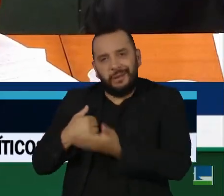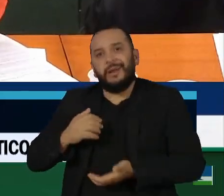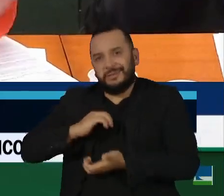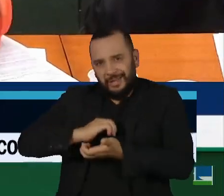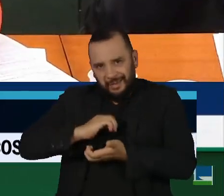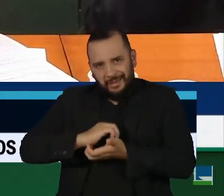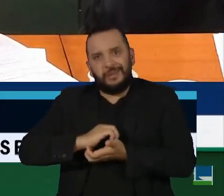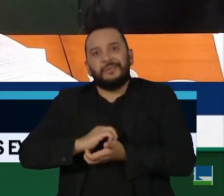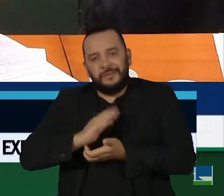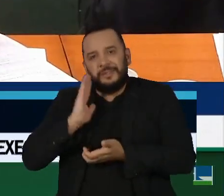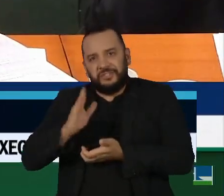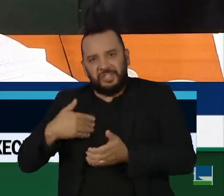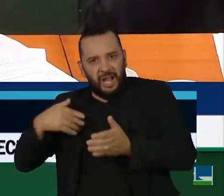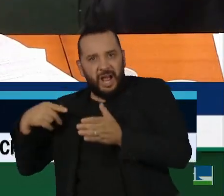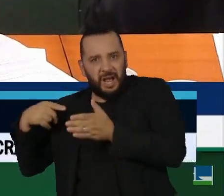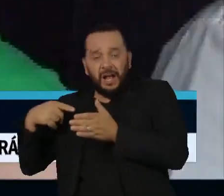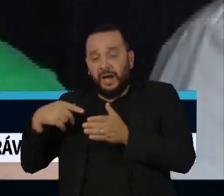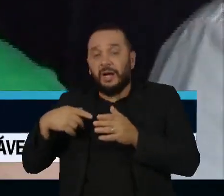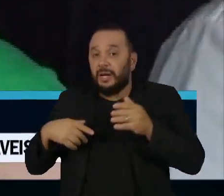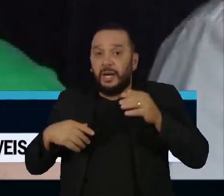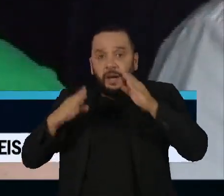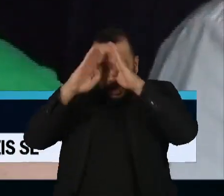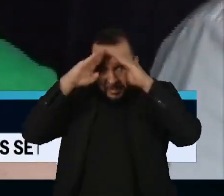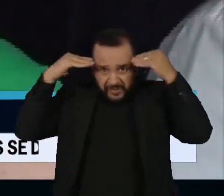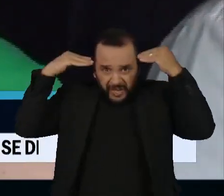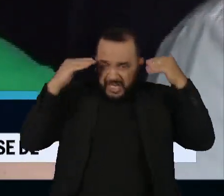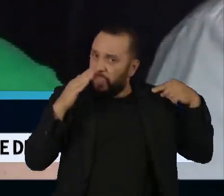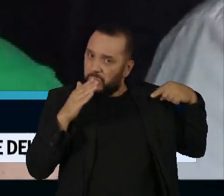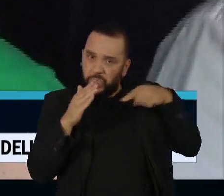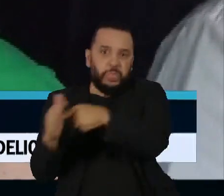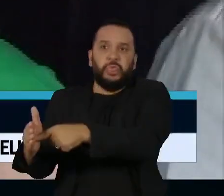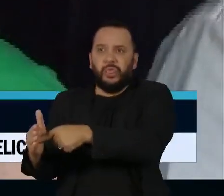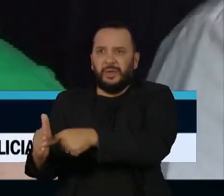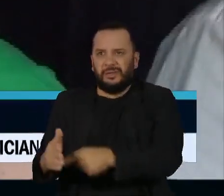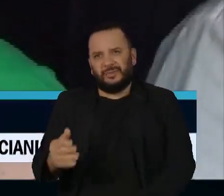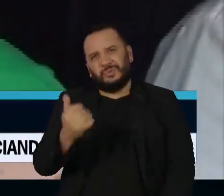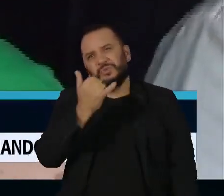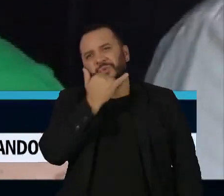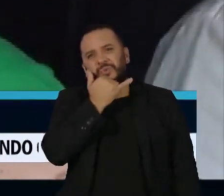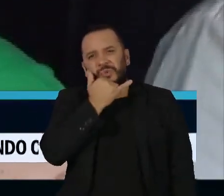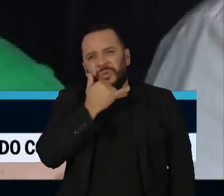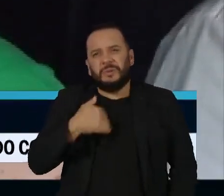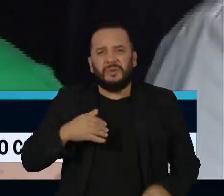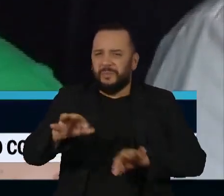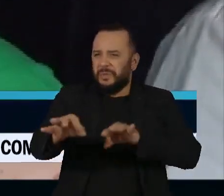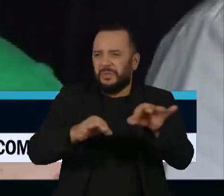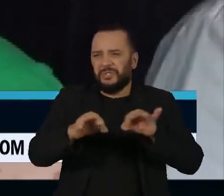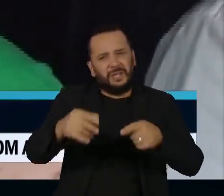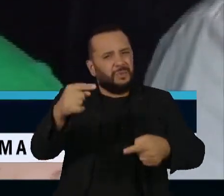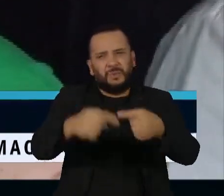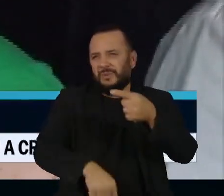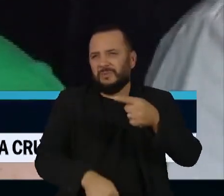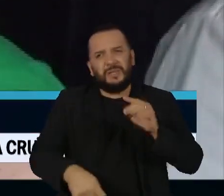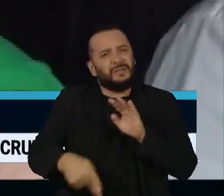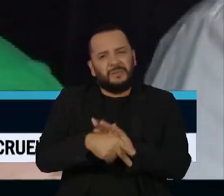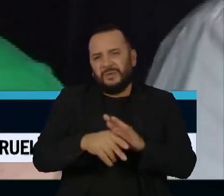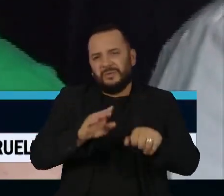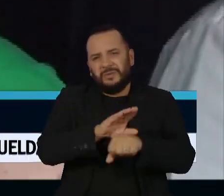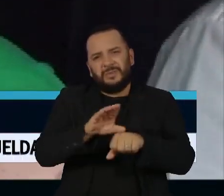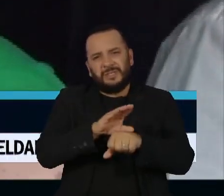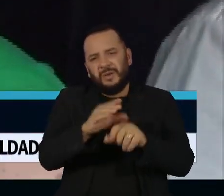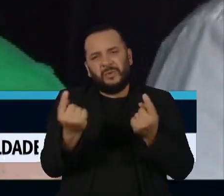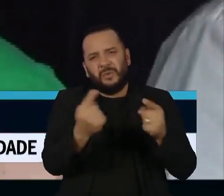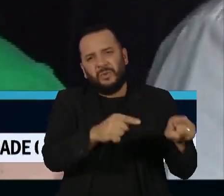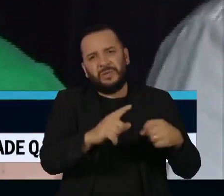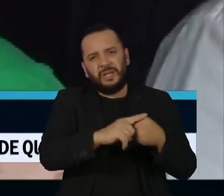Sâmia Bonfim, do PSOL de São Paulo. É um projeto flagrantemente inconstitucional, tendo em vista que fere o artigo 5º da Constituição,